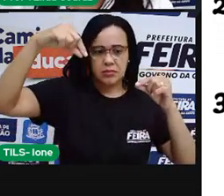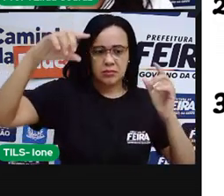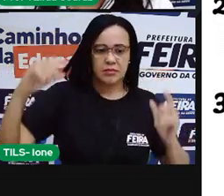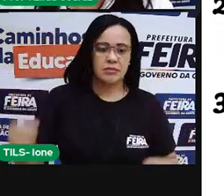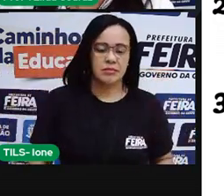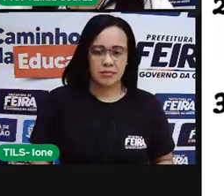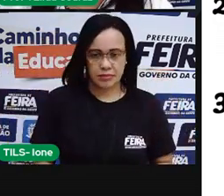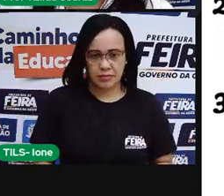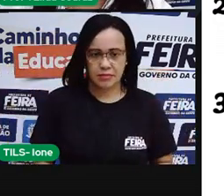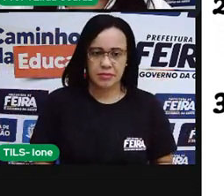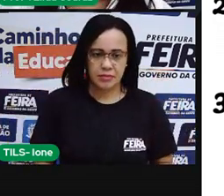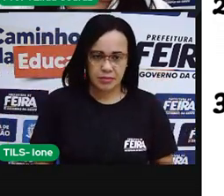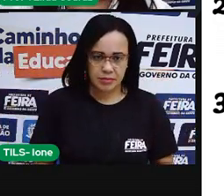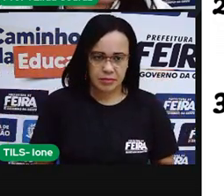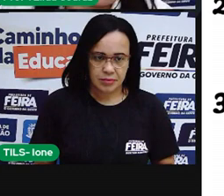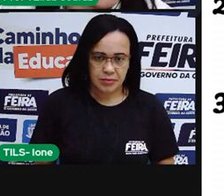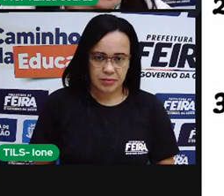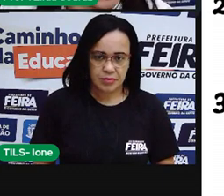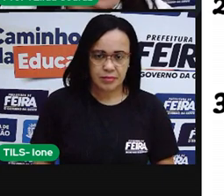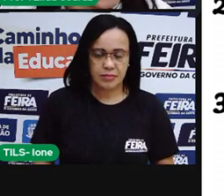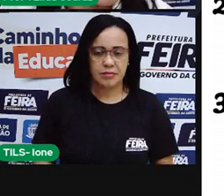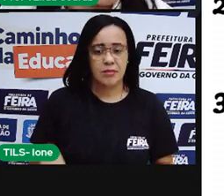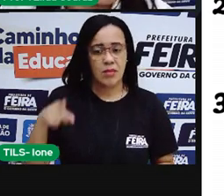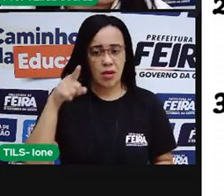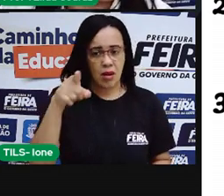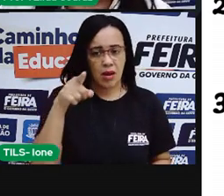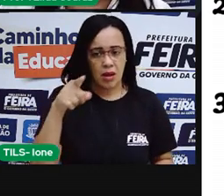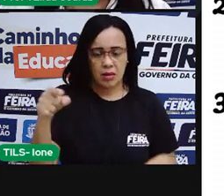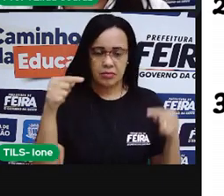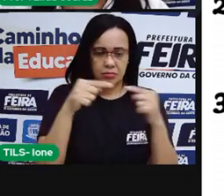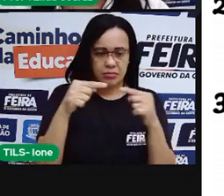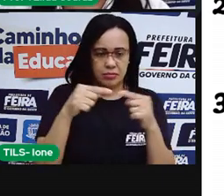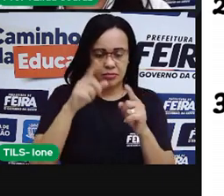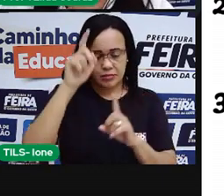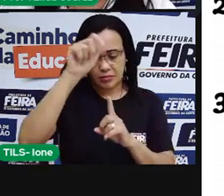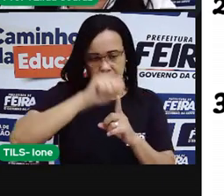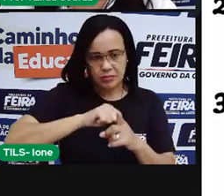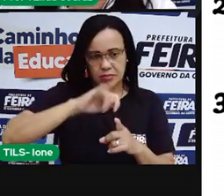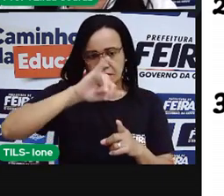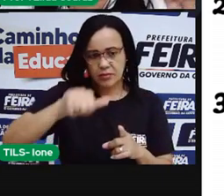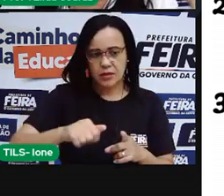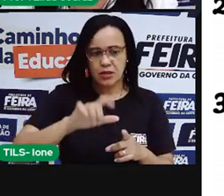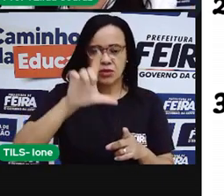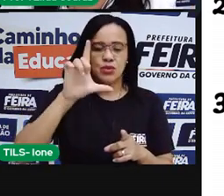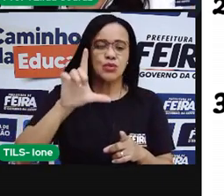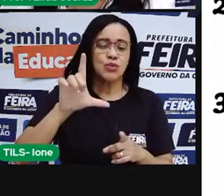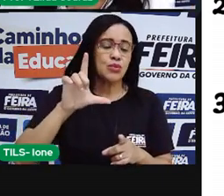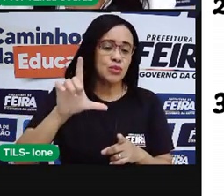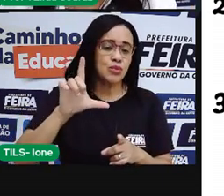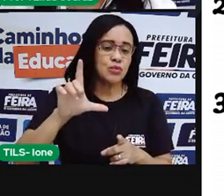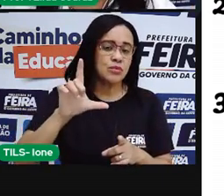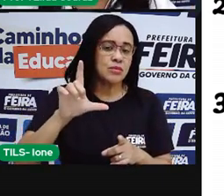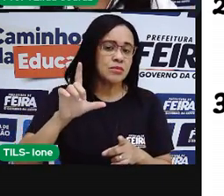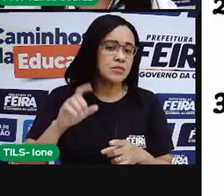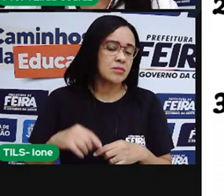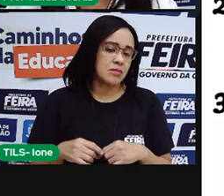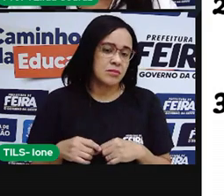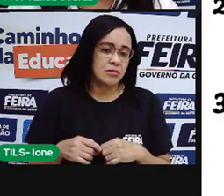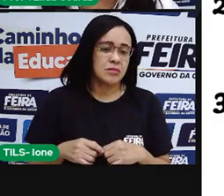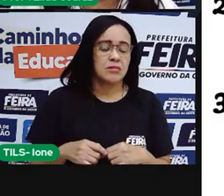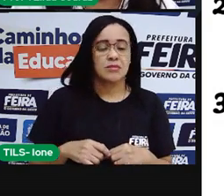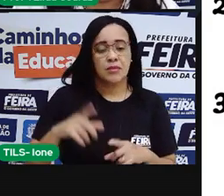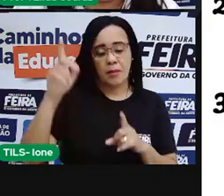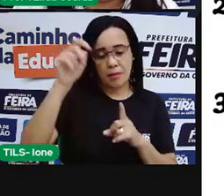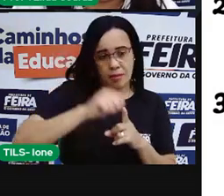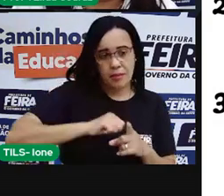Aqui não é o calendário do mês de julho. Eu quero saber qual é o próximo mês. Se o mês de